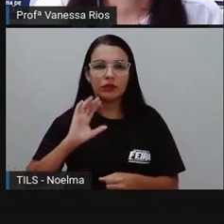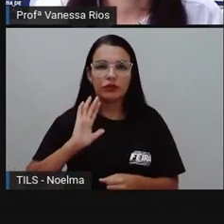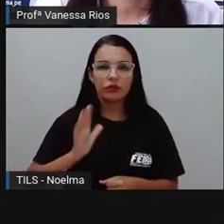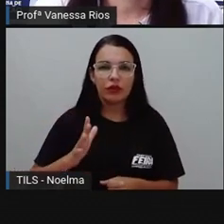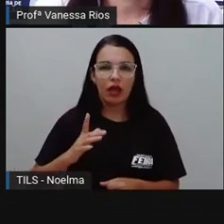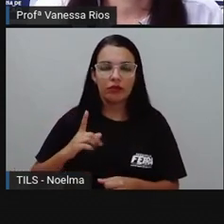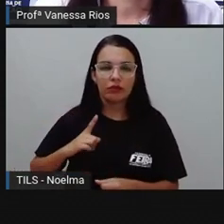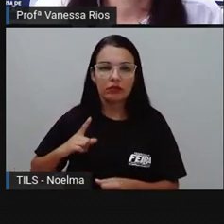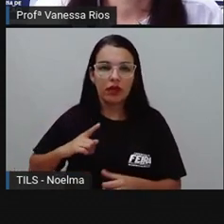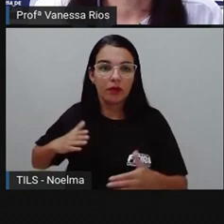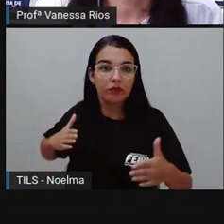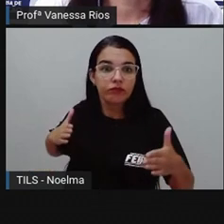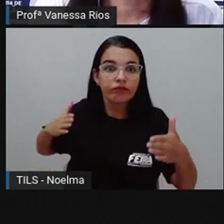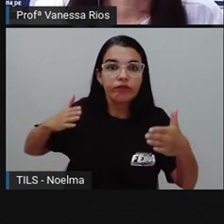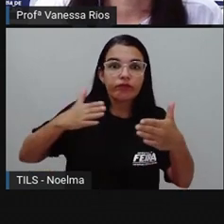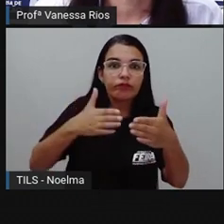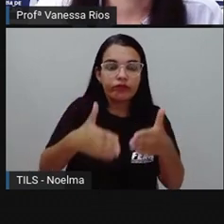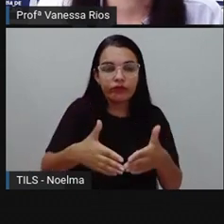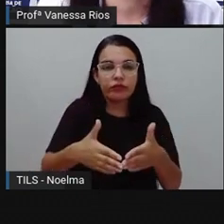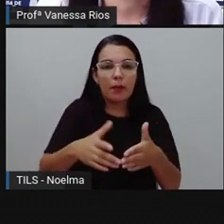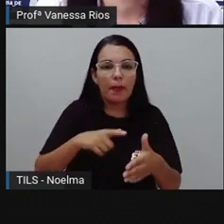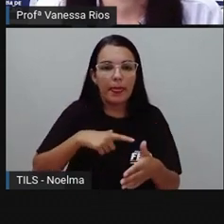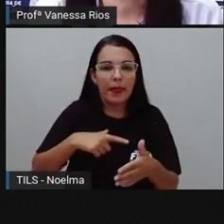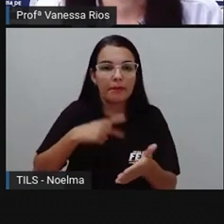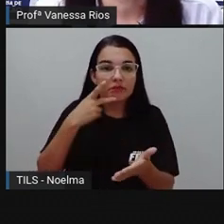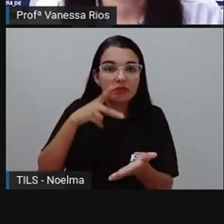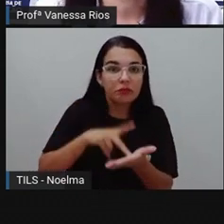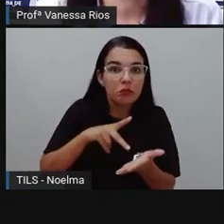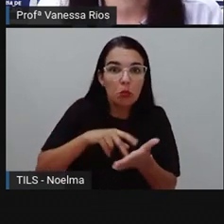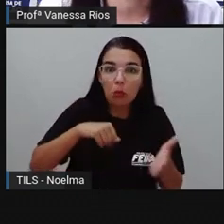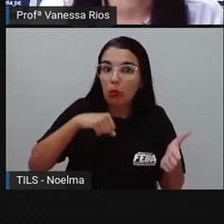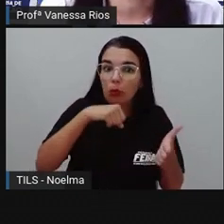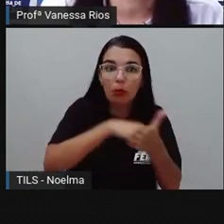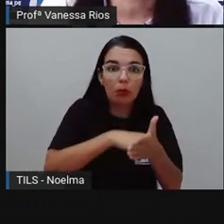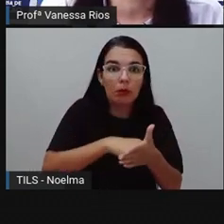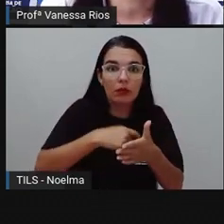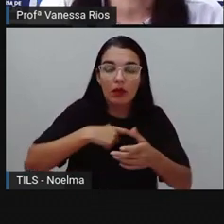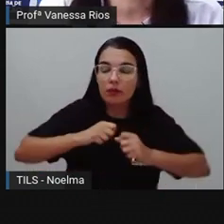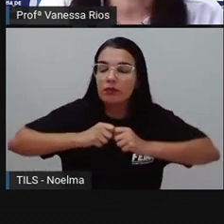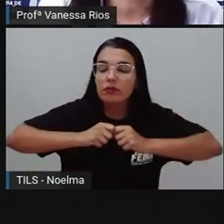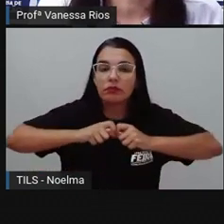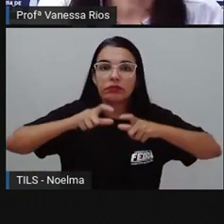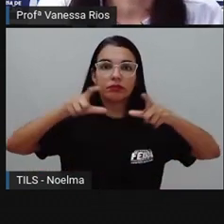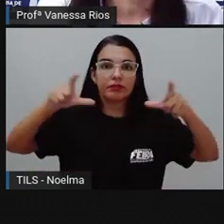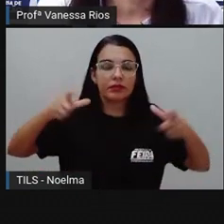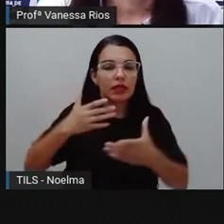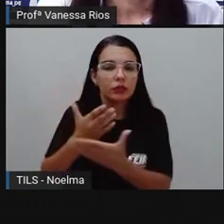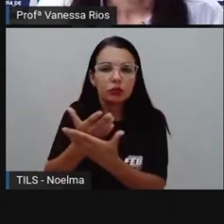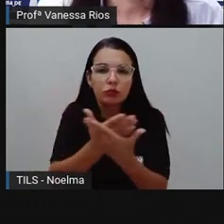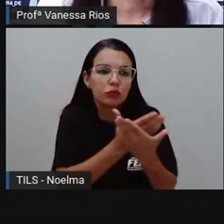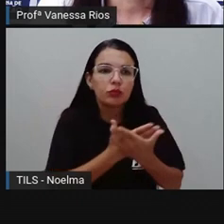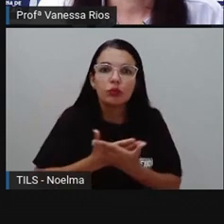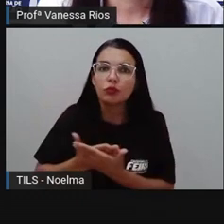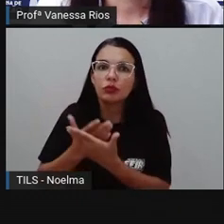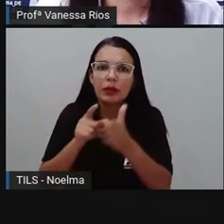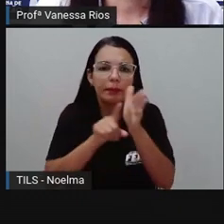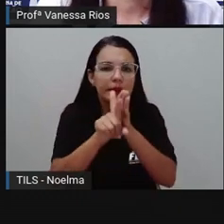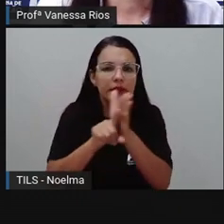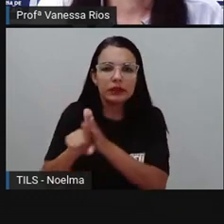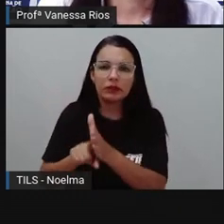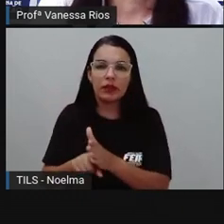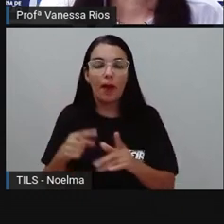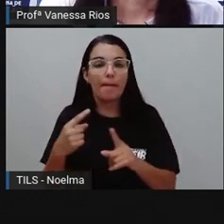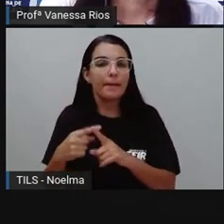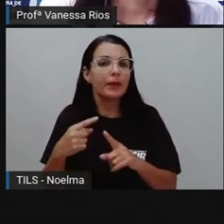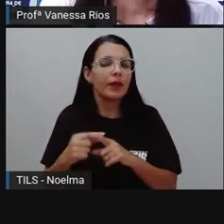o verdadeiro impacto midiático e reacendeu os estudos e discussões sobre o fenômeno. Os praticantes